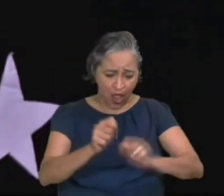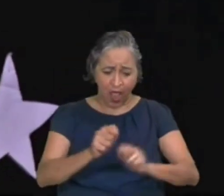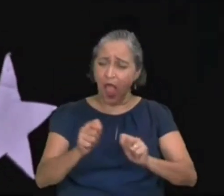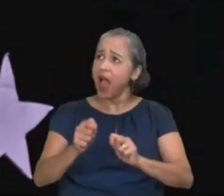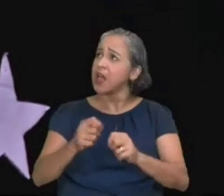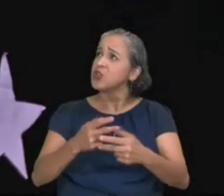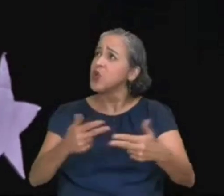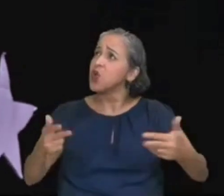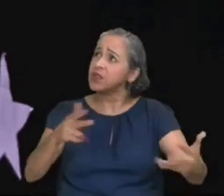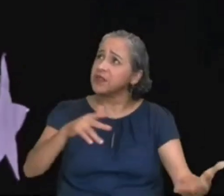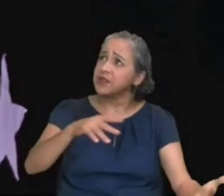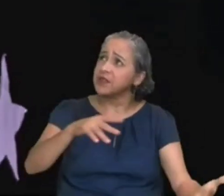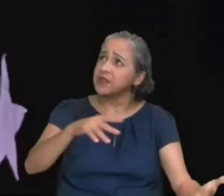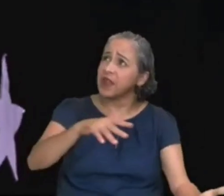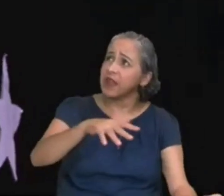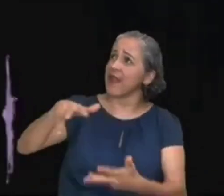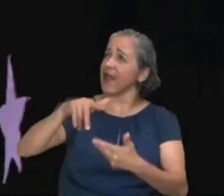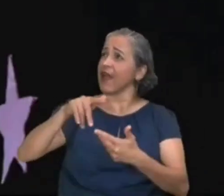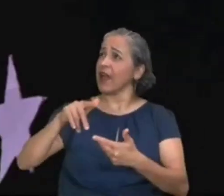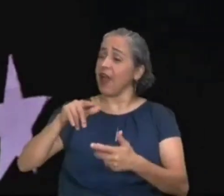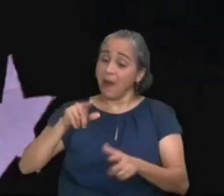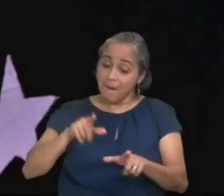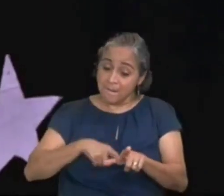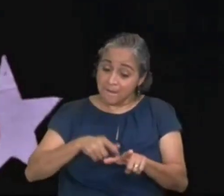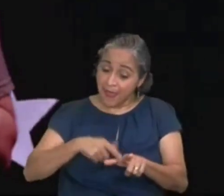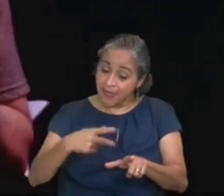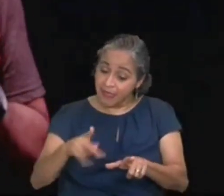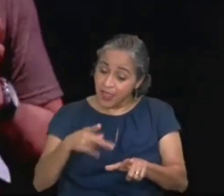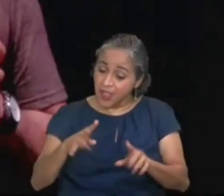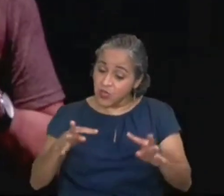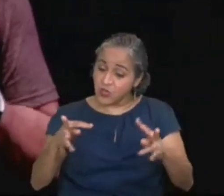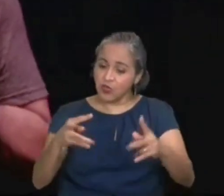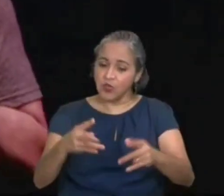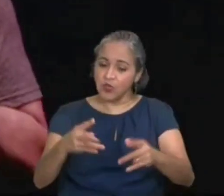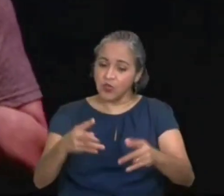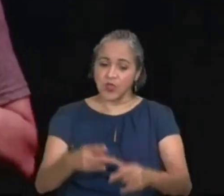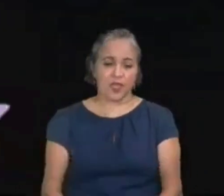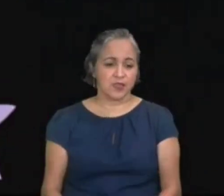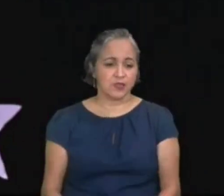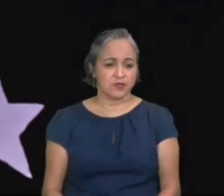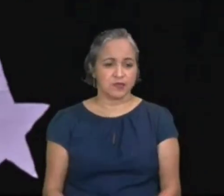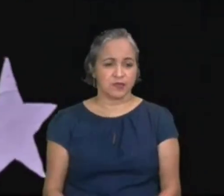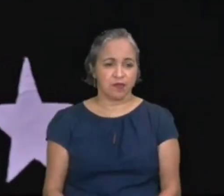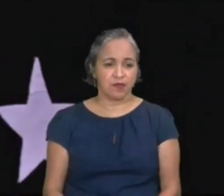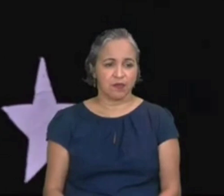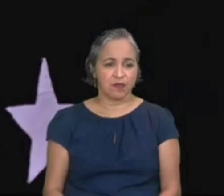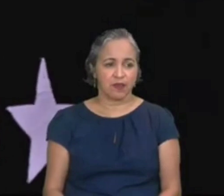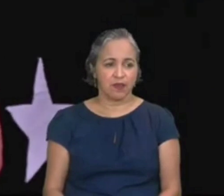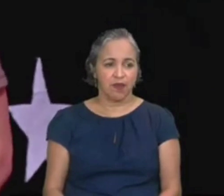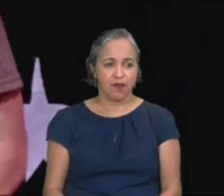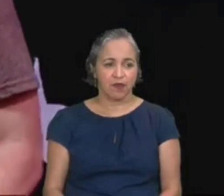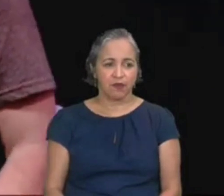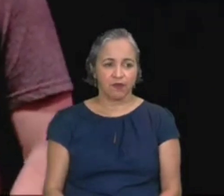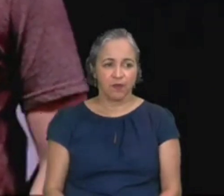pés, tudo puseste. Esse versículo já nos ajuda a responder essa pergunta, quem é você?